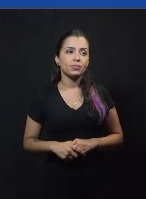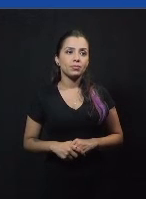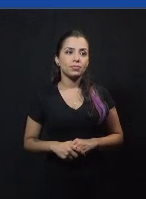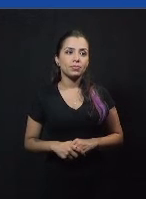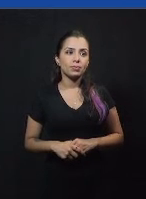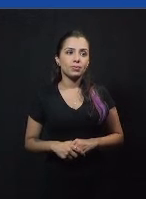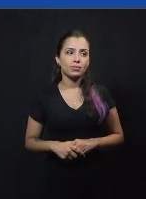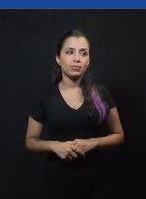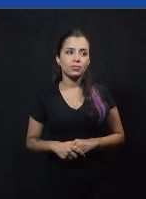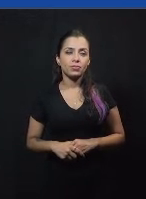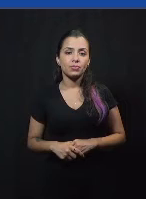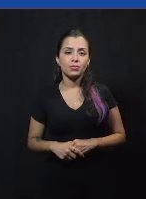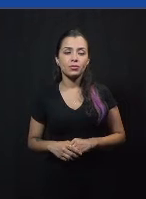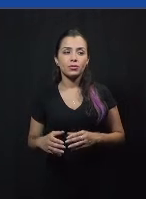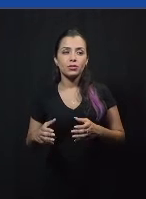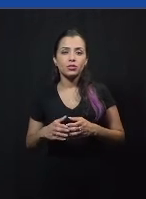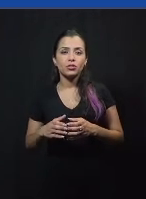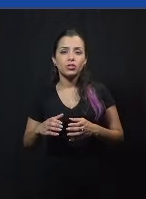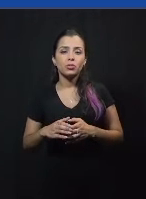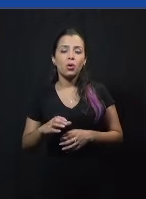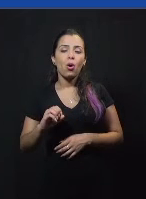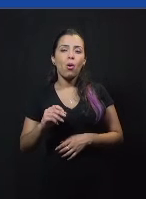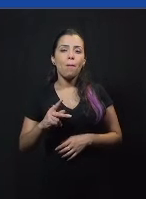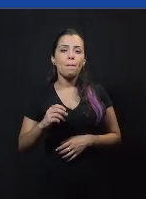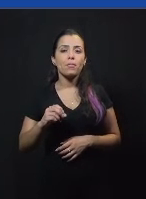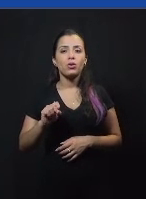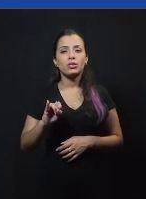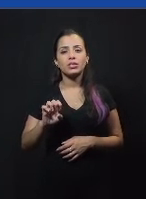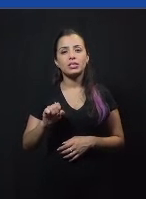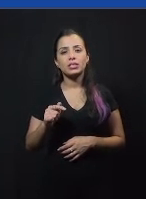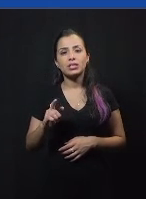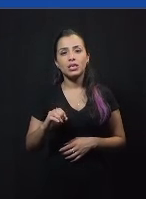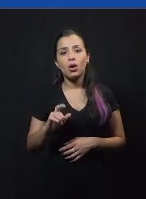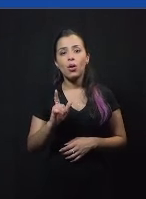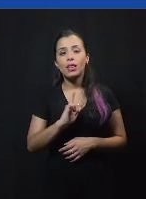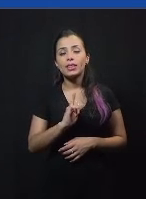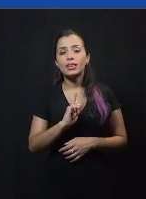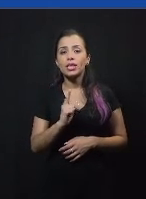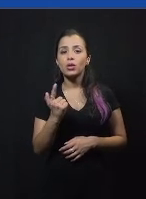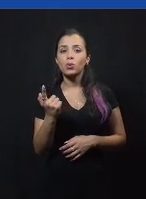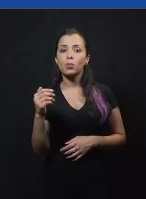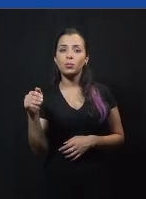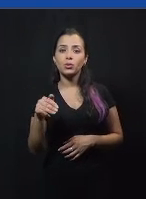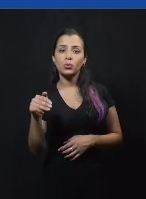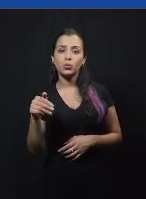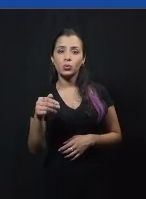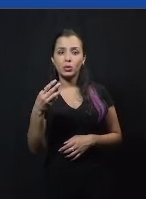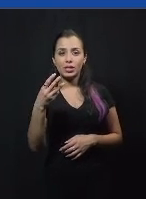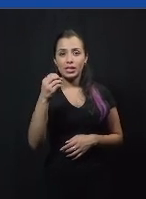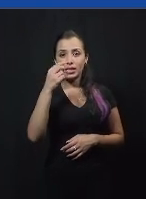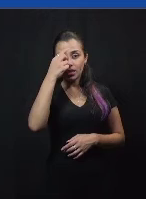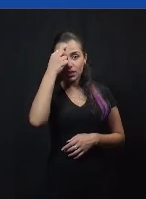O time de oposição agora tem um minuto e trinta segundos para a sua réplica a partir de agora.